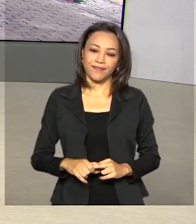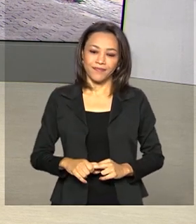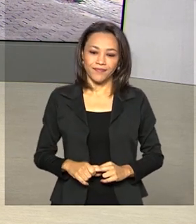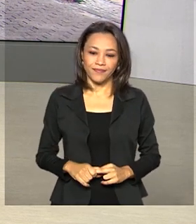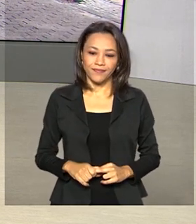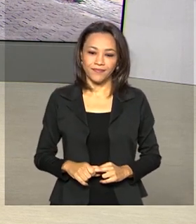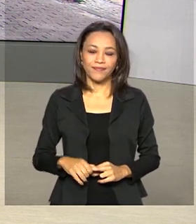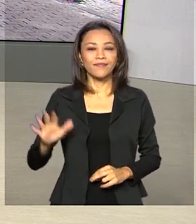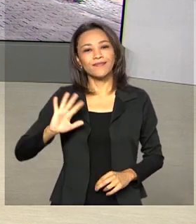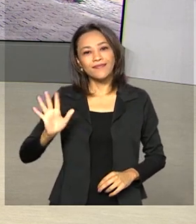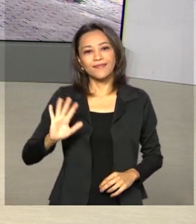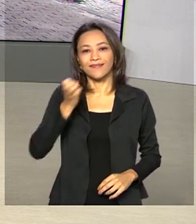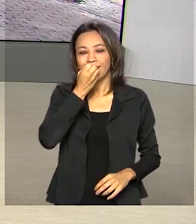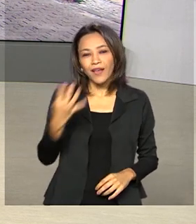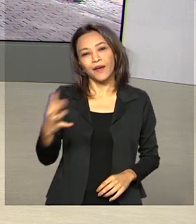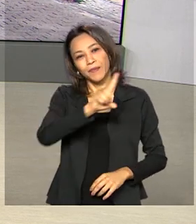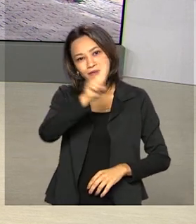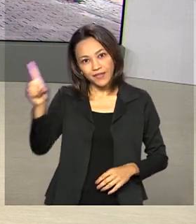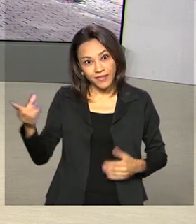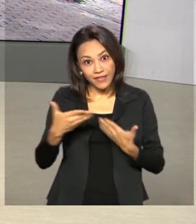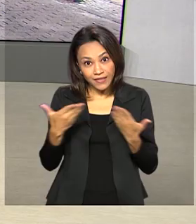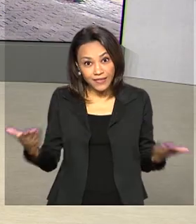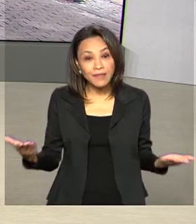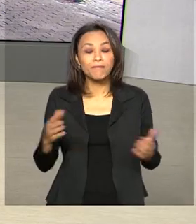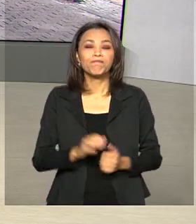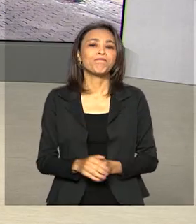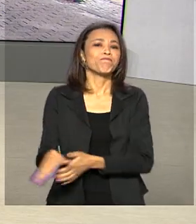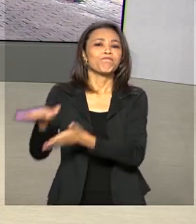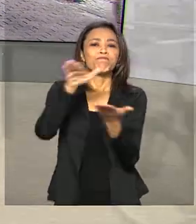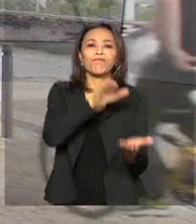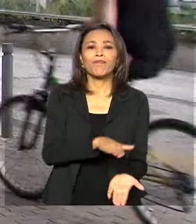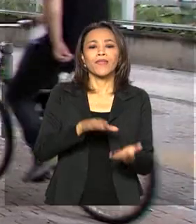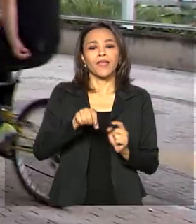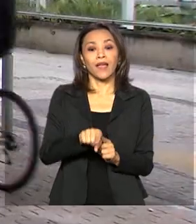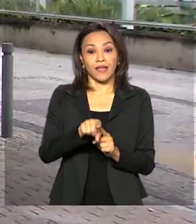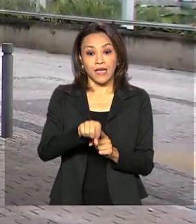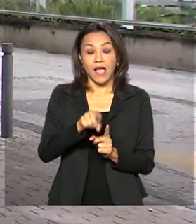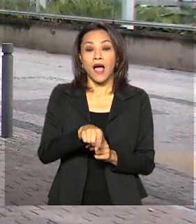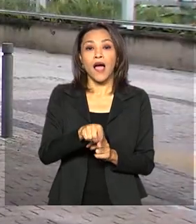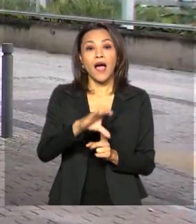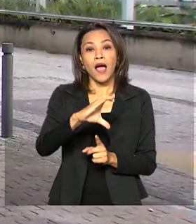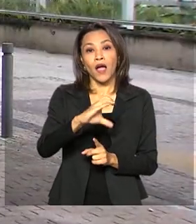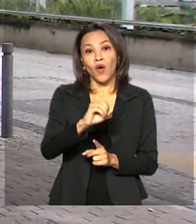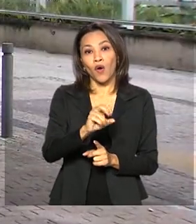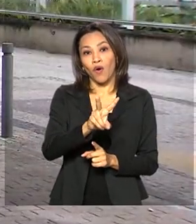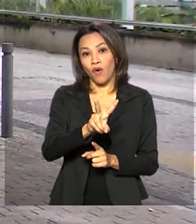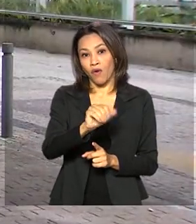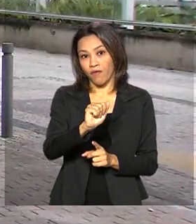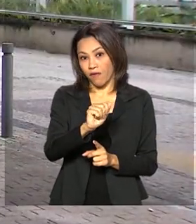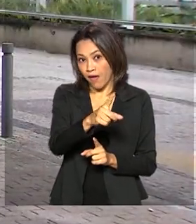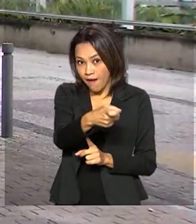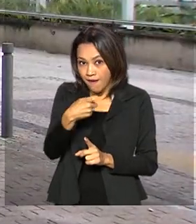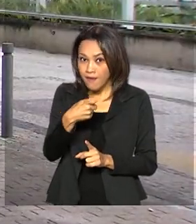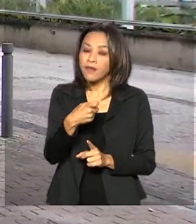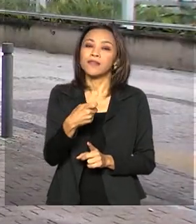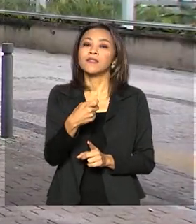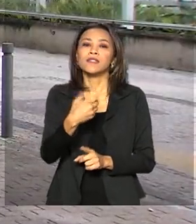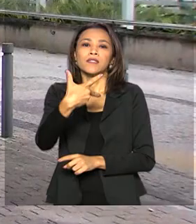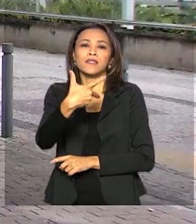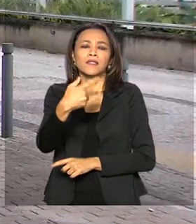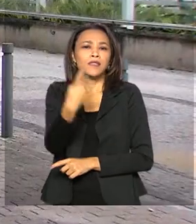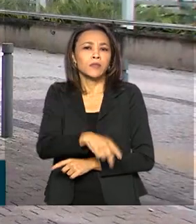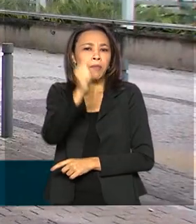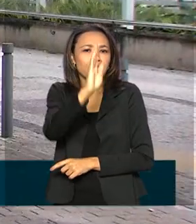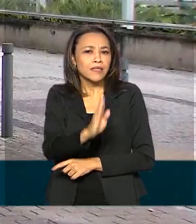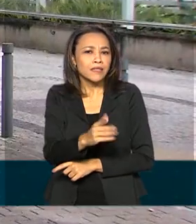Olá, Renata, bom dia! A COVAX Facility informou ao Ministério da Saúde que o Brasil deve receber